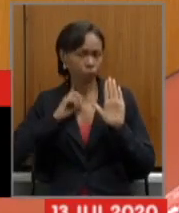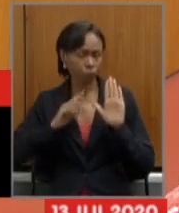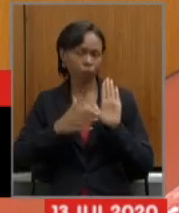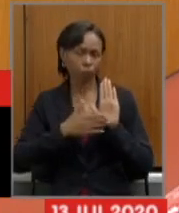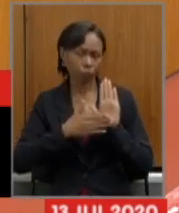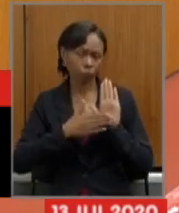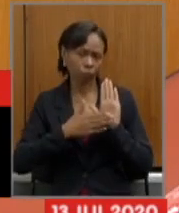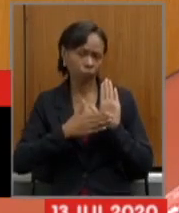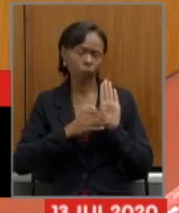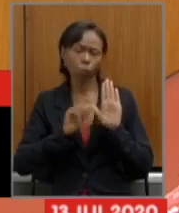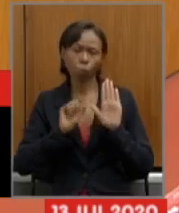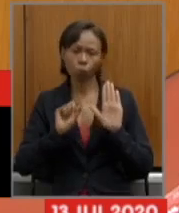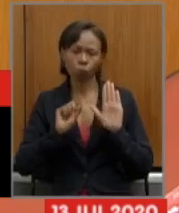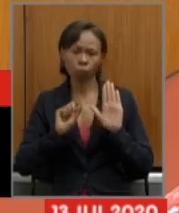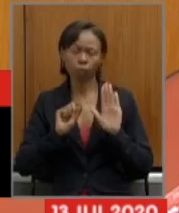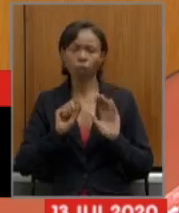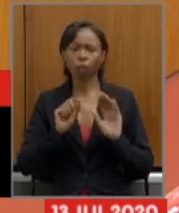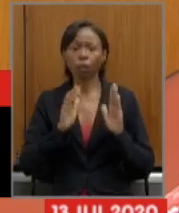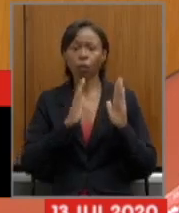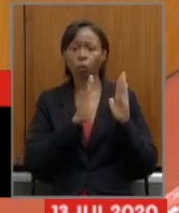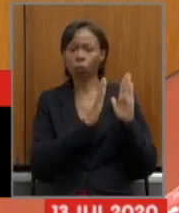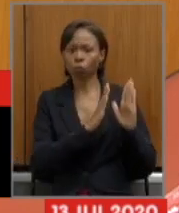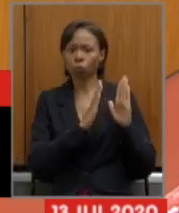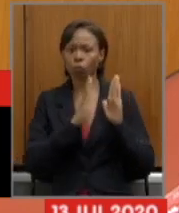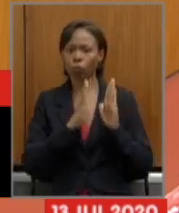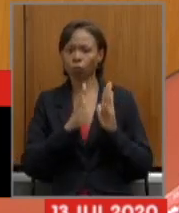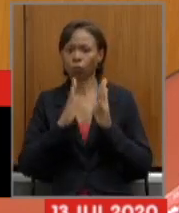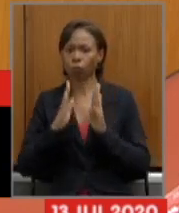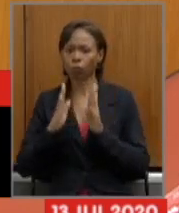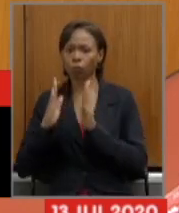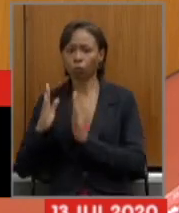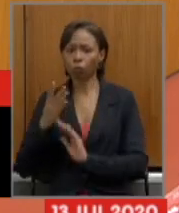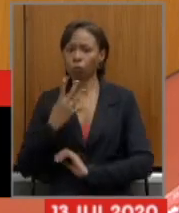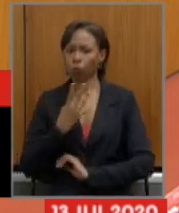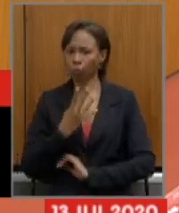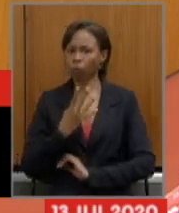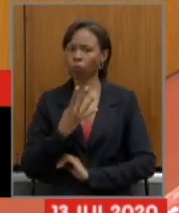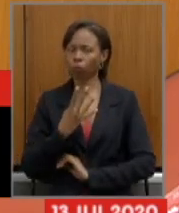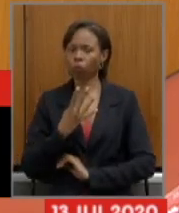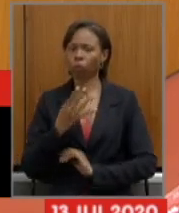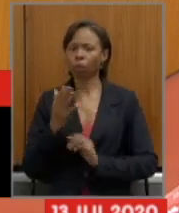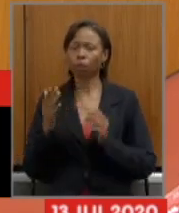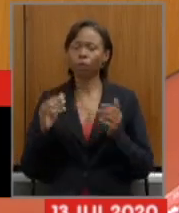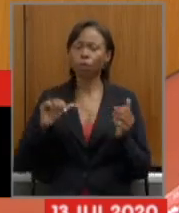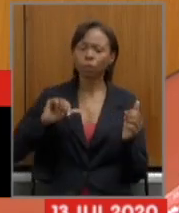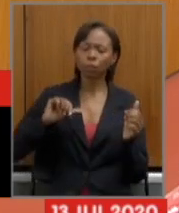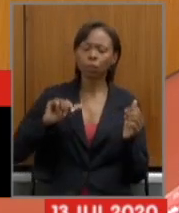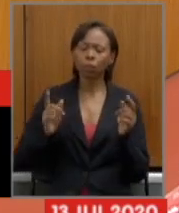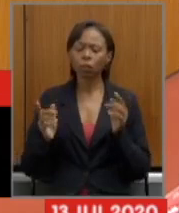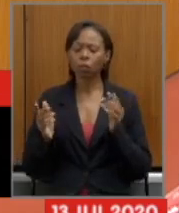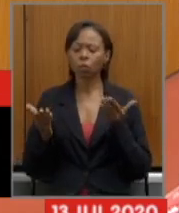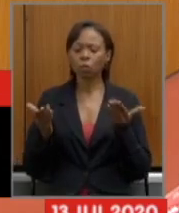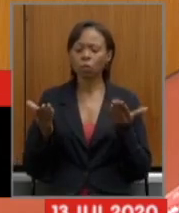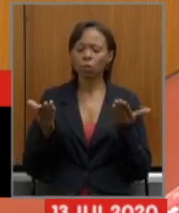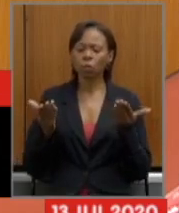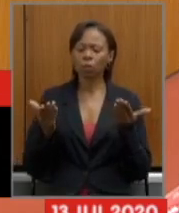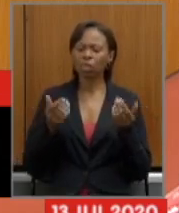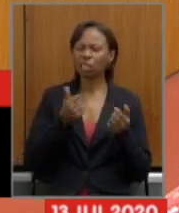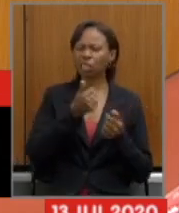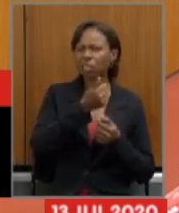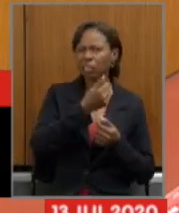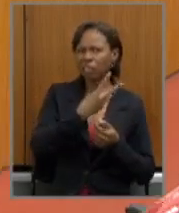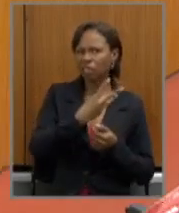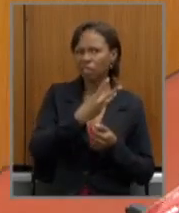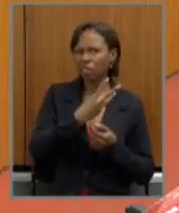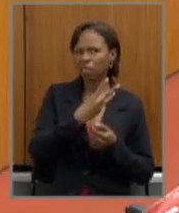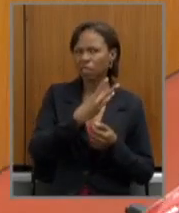estabelecemos quatro faixas que variam de 13 a 19